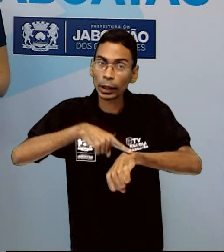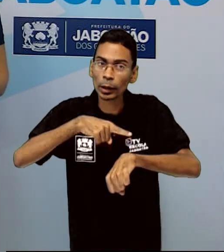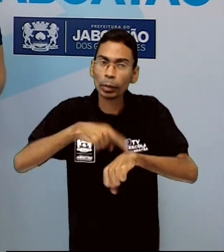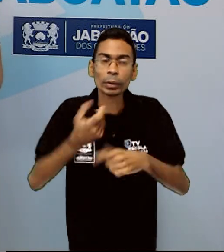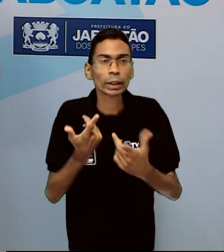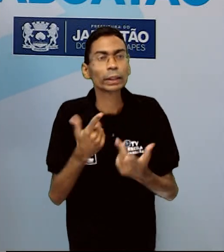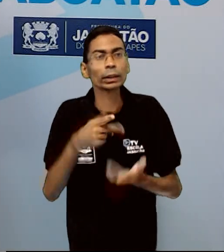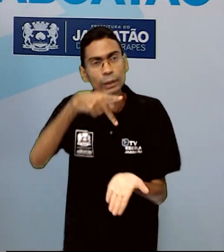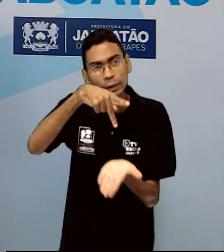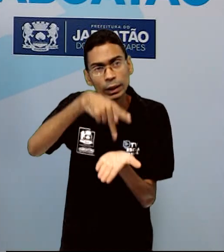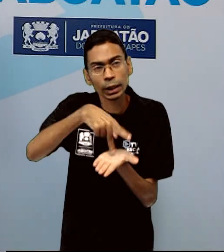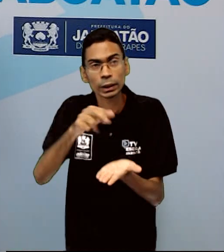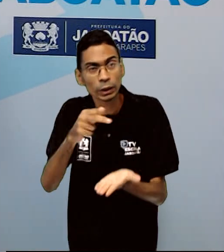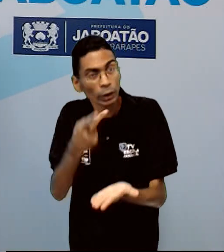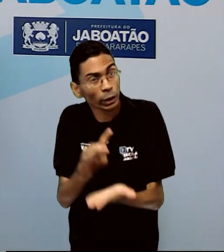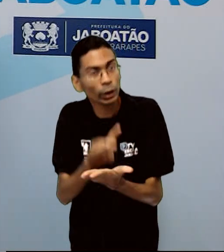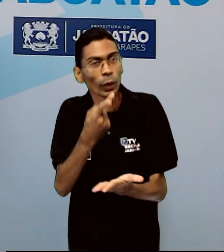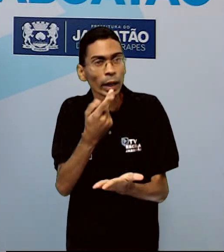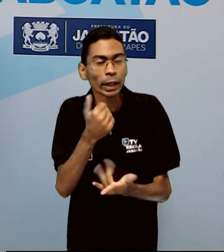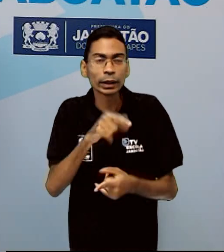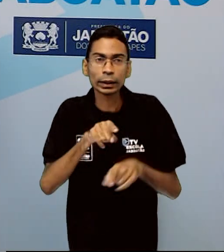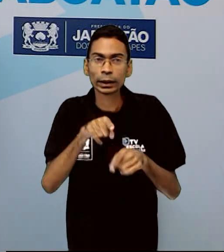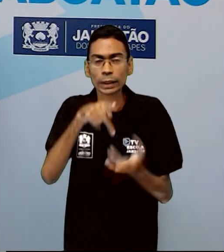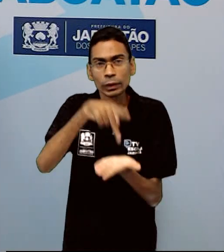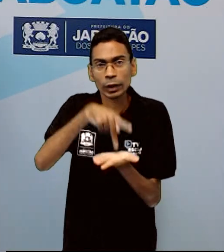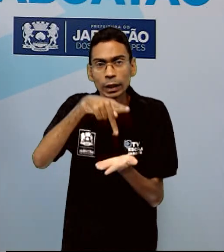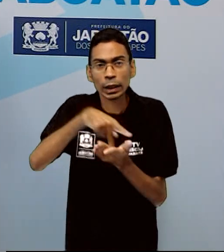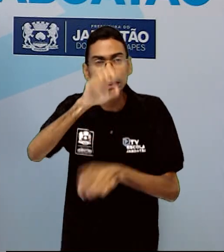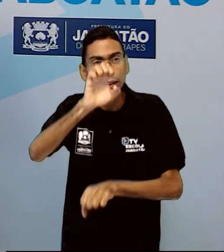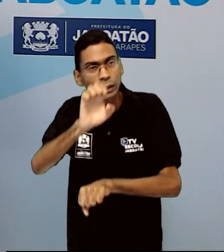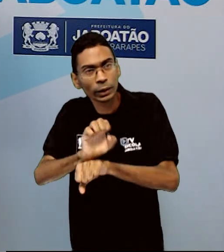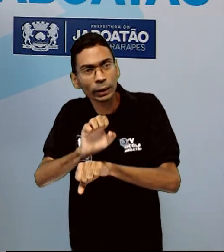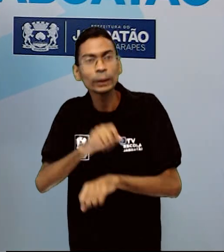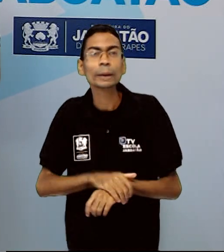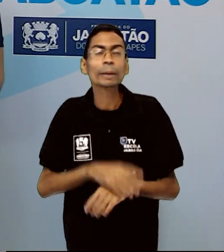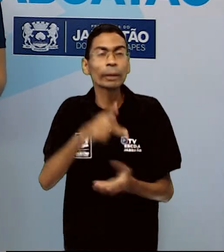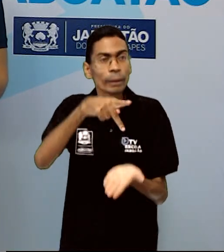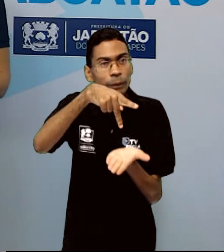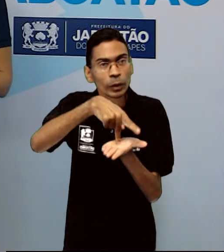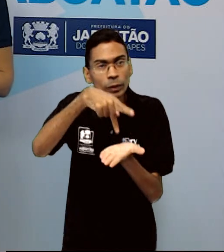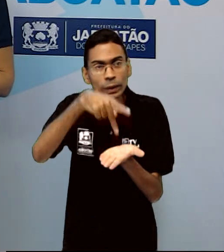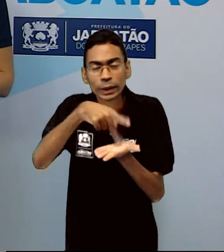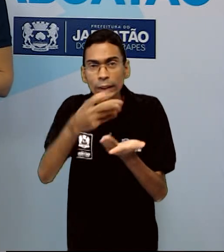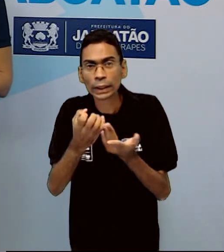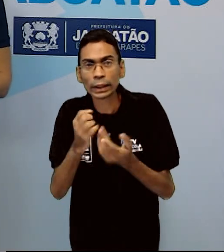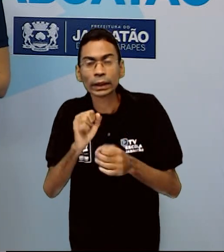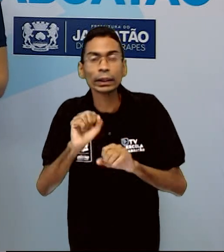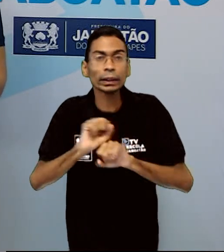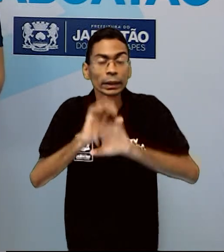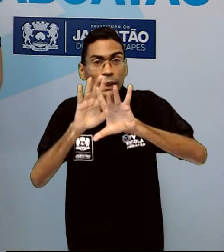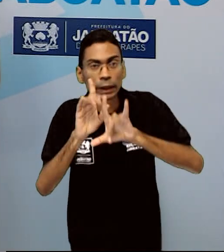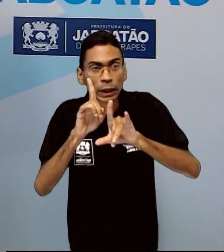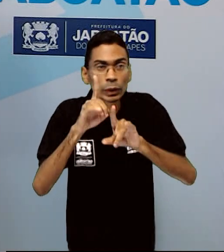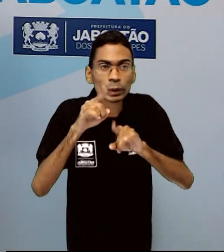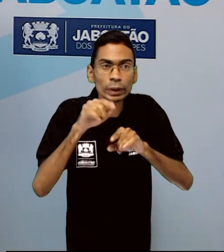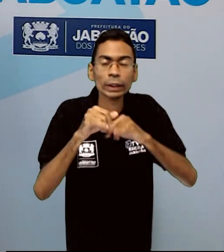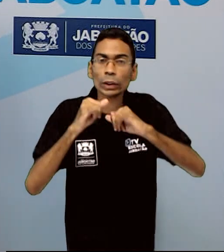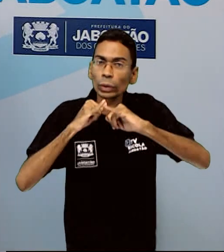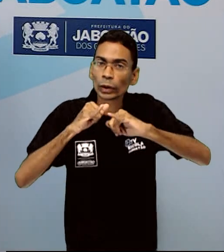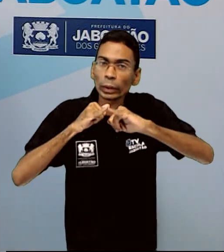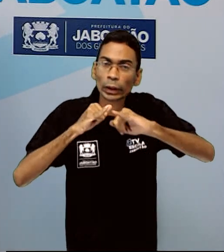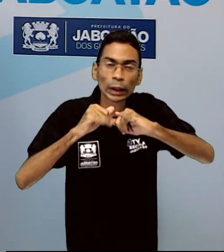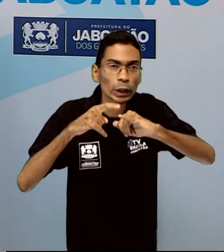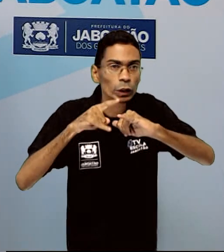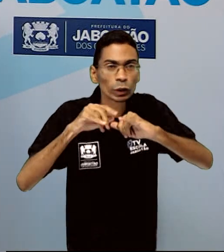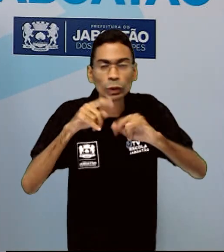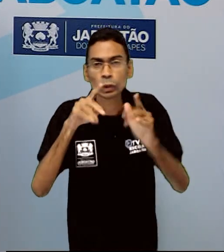muitos e estão definidos na Constituição Federal, na Declaração Universal dos Direitos do Homem e em